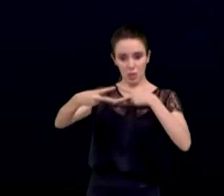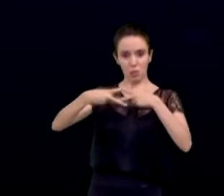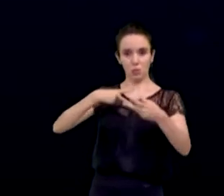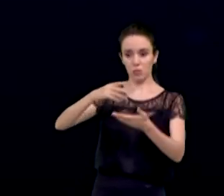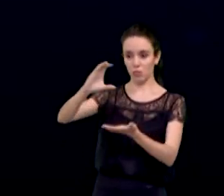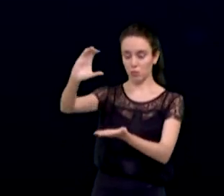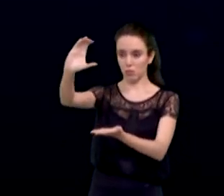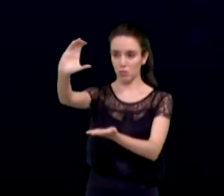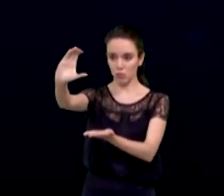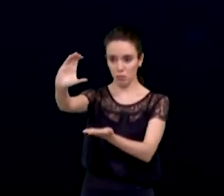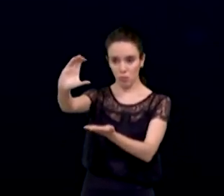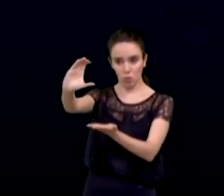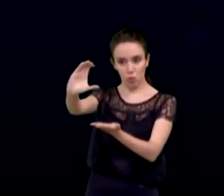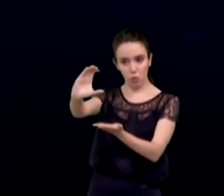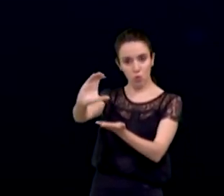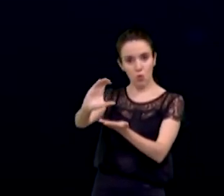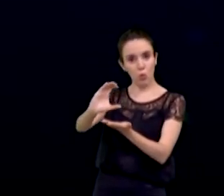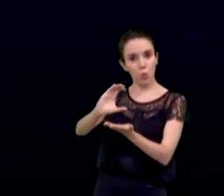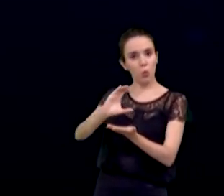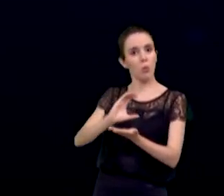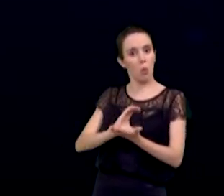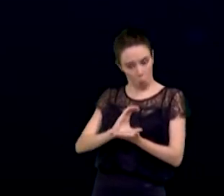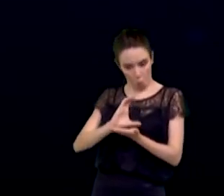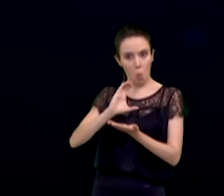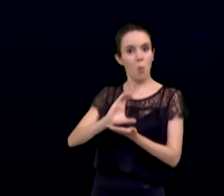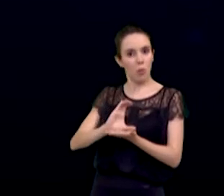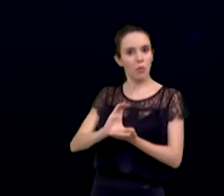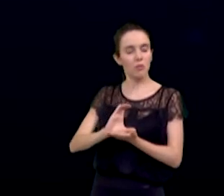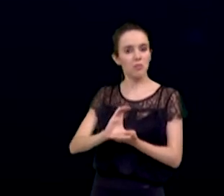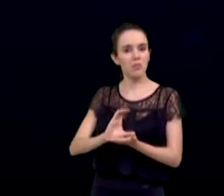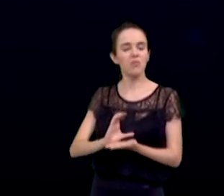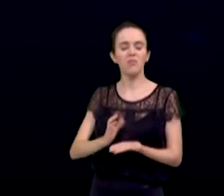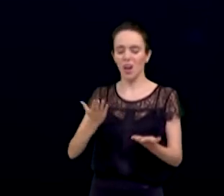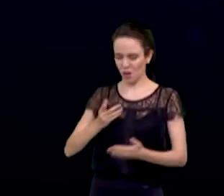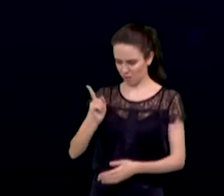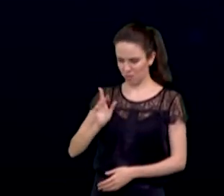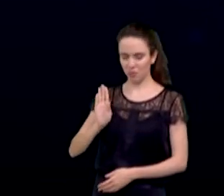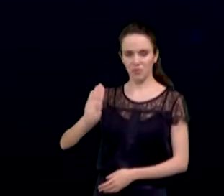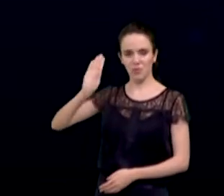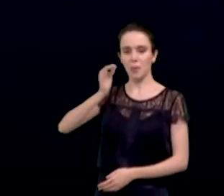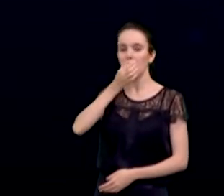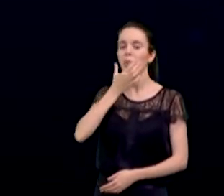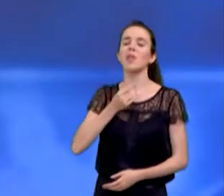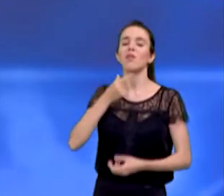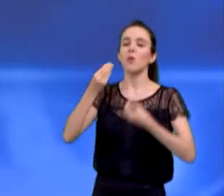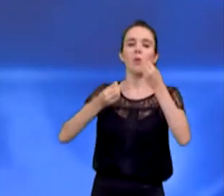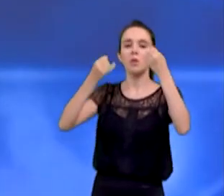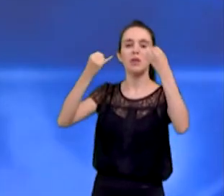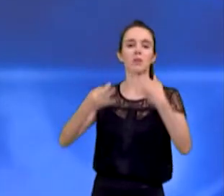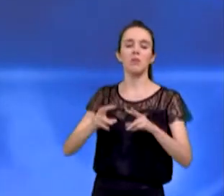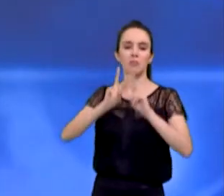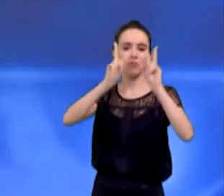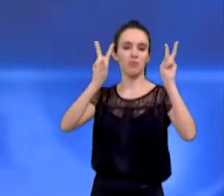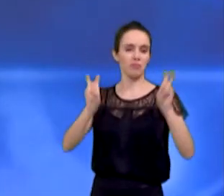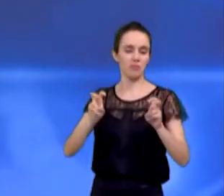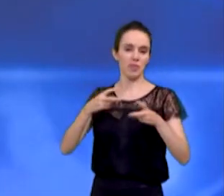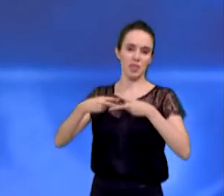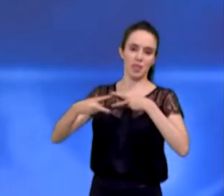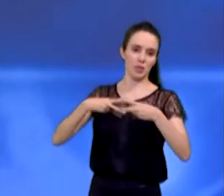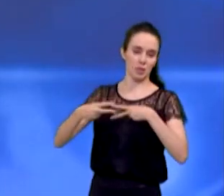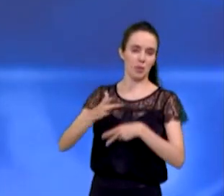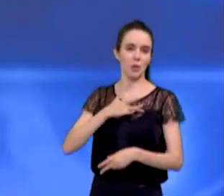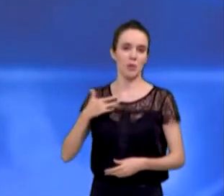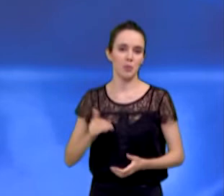uma das maiores fatias. Candidato, qual a sua proposta para a saúde em São José? Um minuto e meio, candidato. A minha